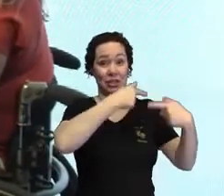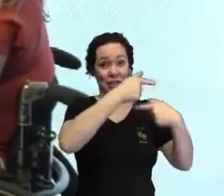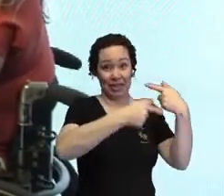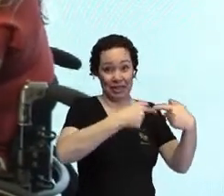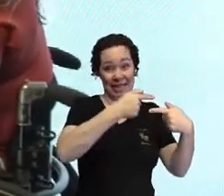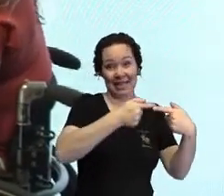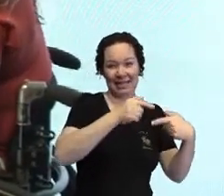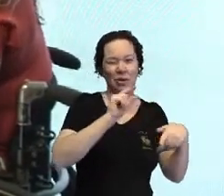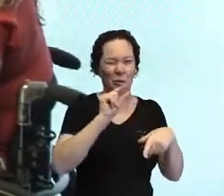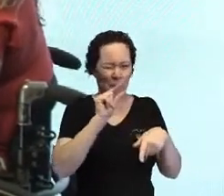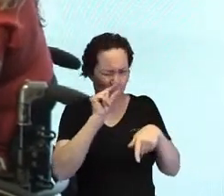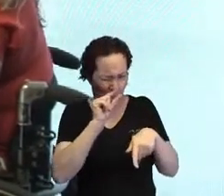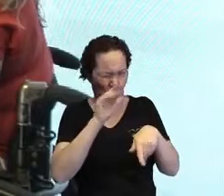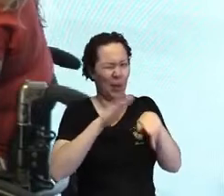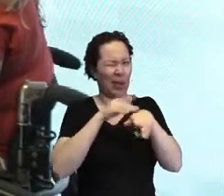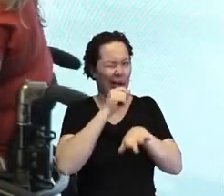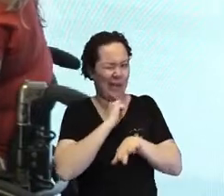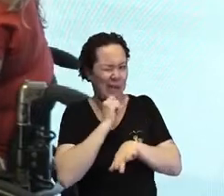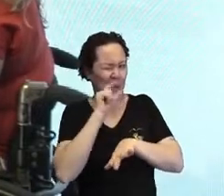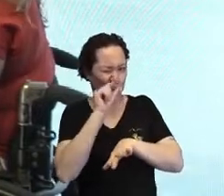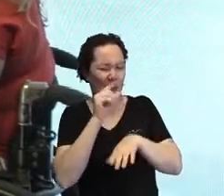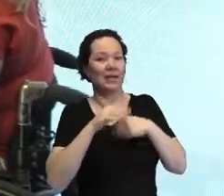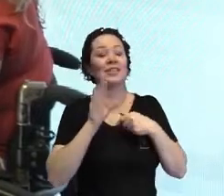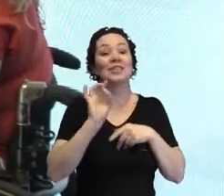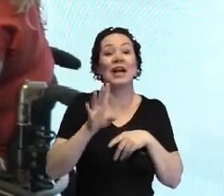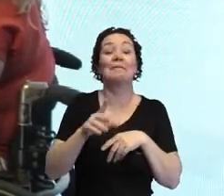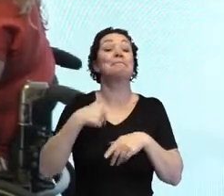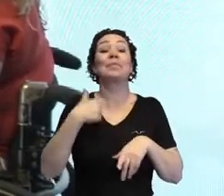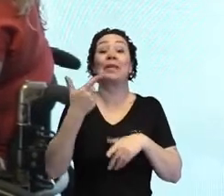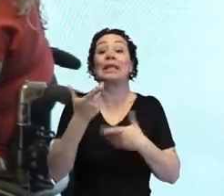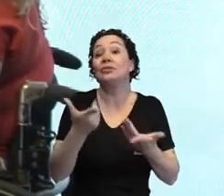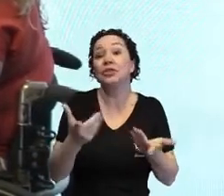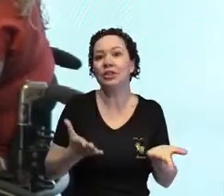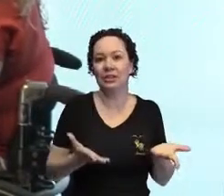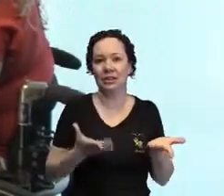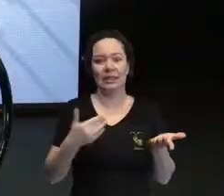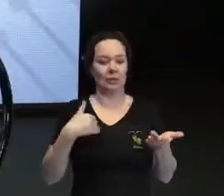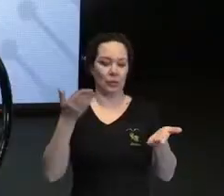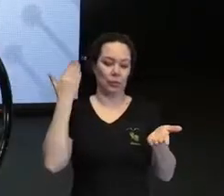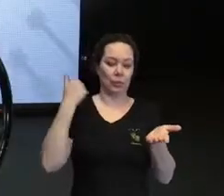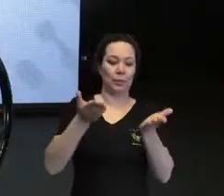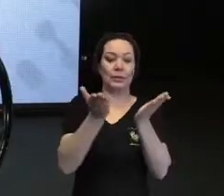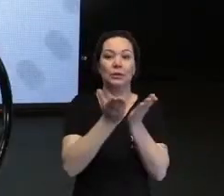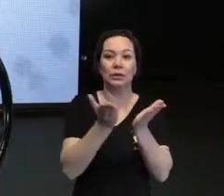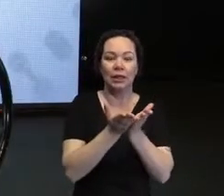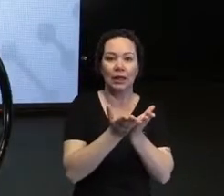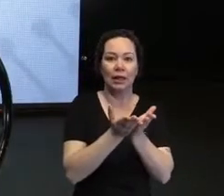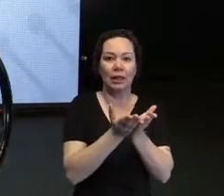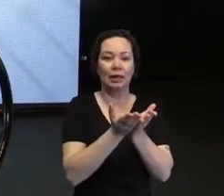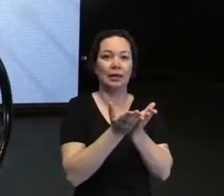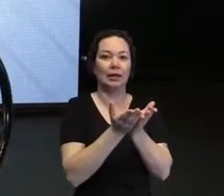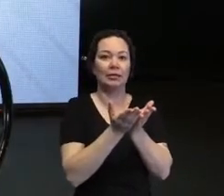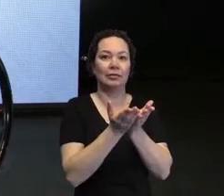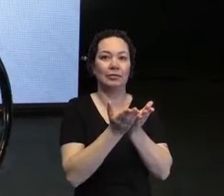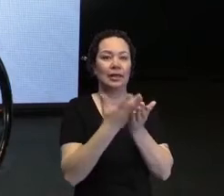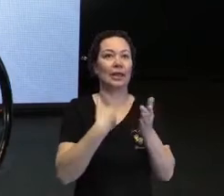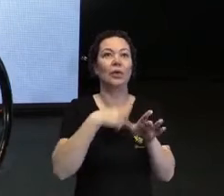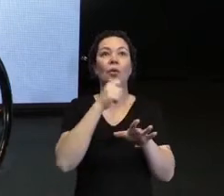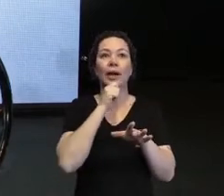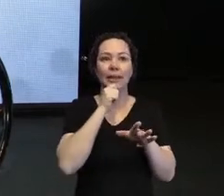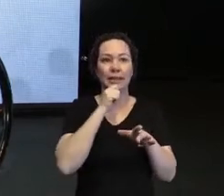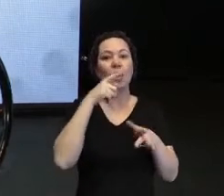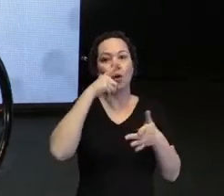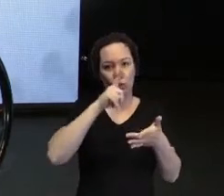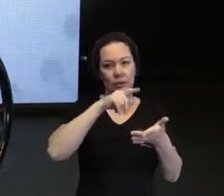cringe, a gente não tinha isso. Então, como eu estudava, eu lembro que na época a gente não existia, eu ainda conseguia